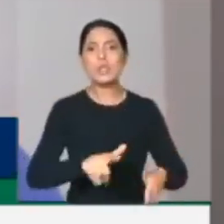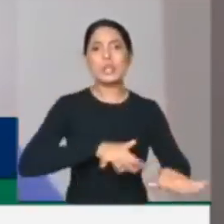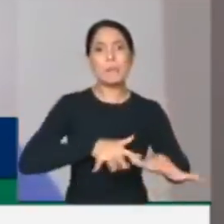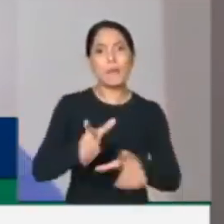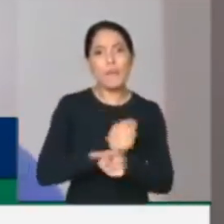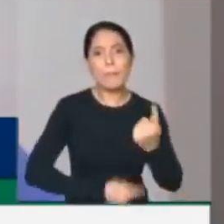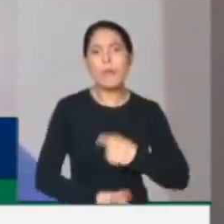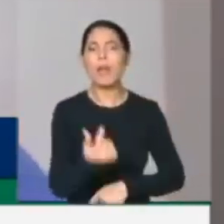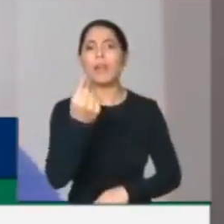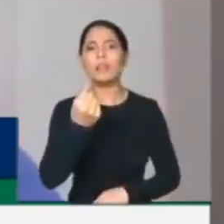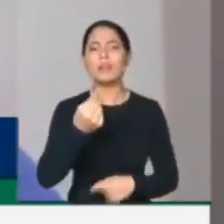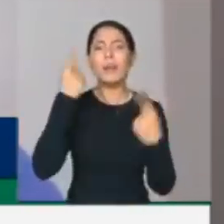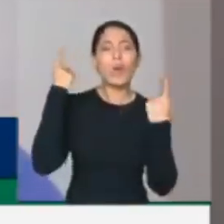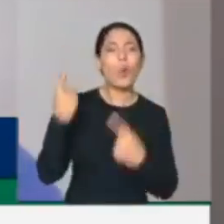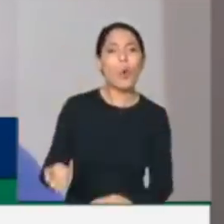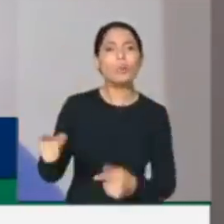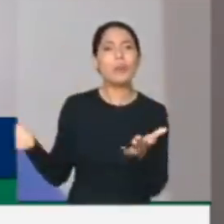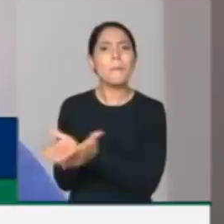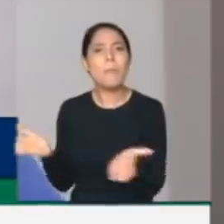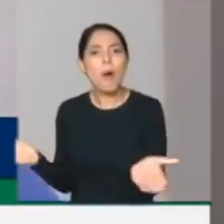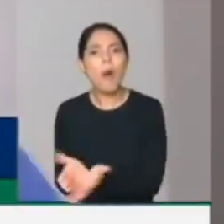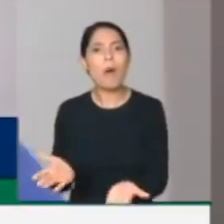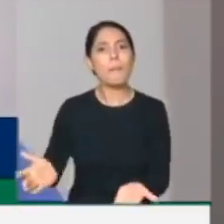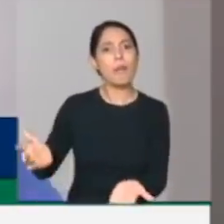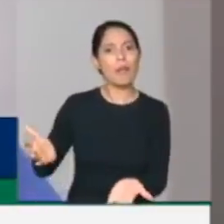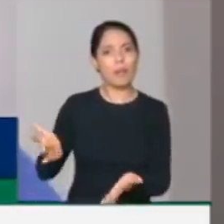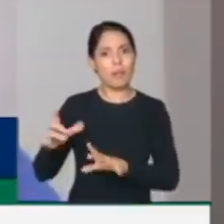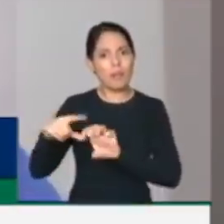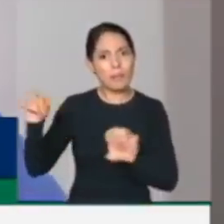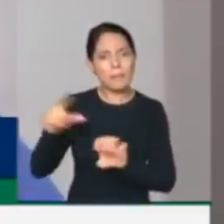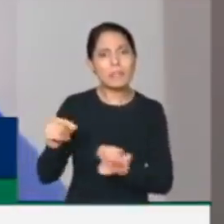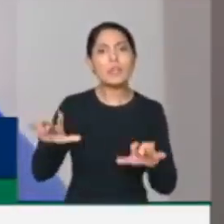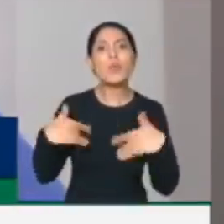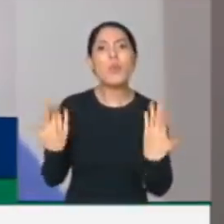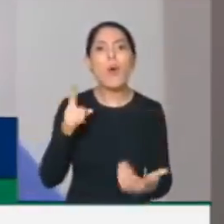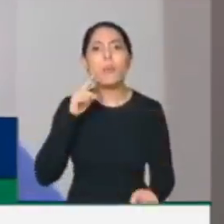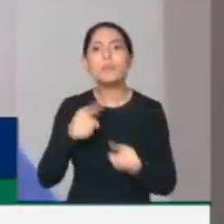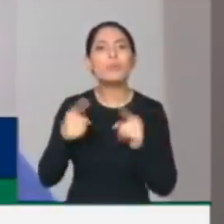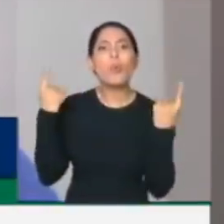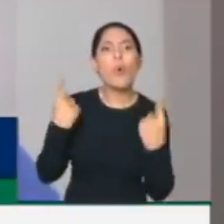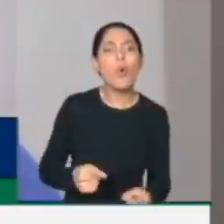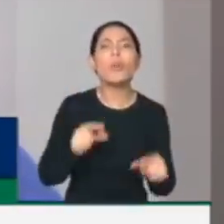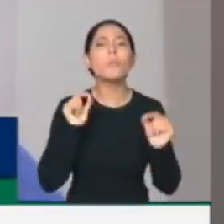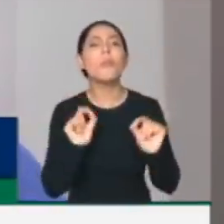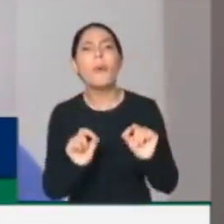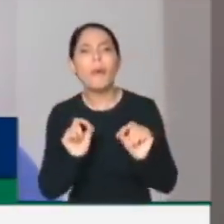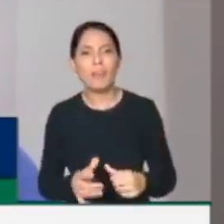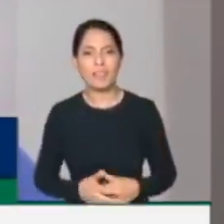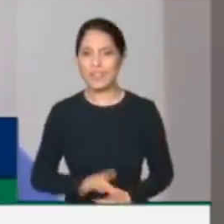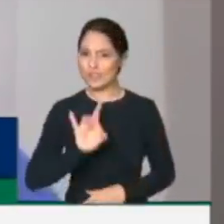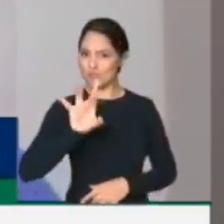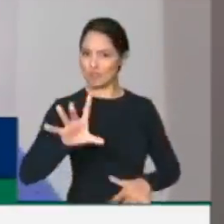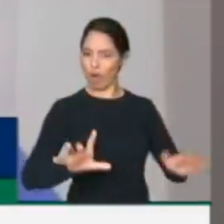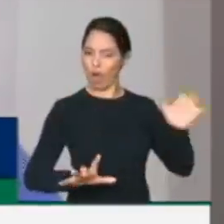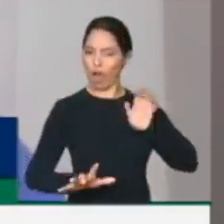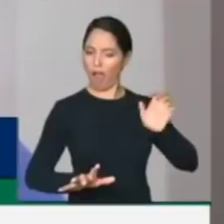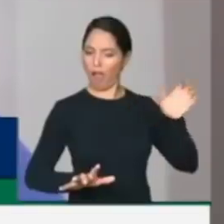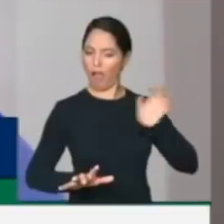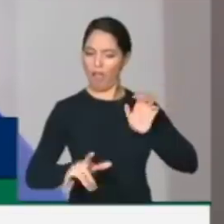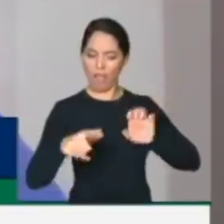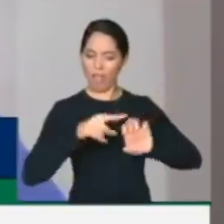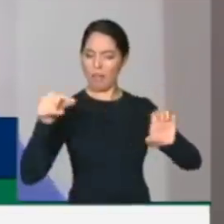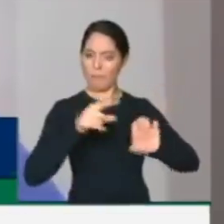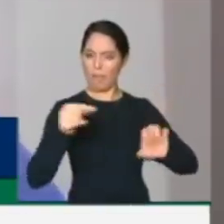contra a pobre empreendendo, contra a pobre sendo empresário? Será que eles acham que só uma elite iluminada pode ser